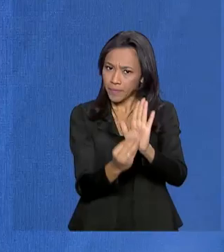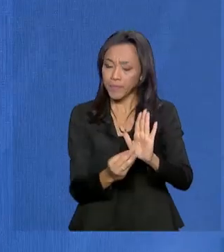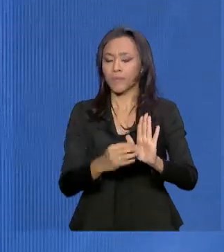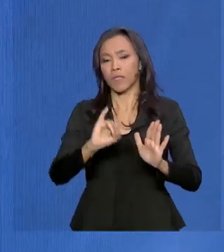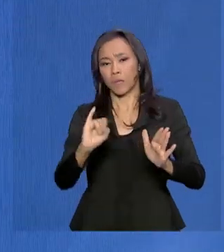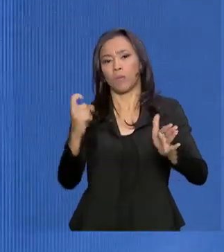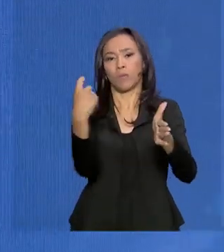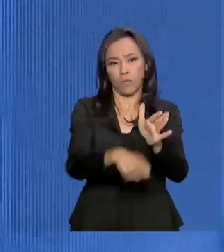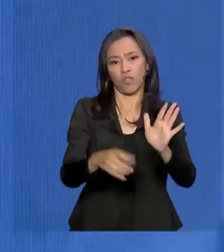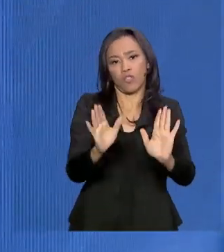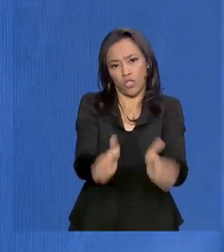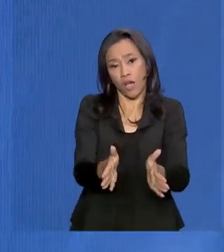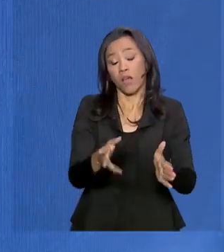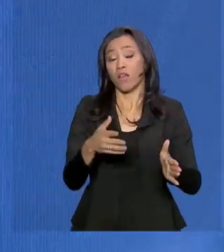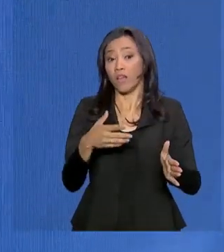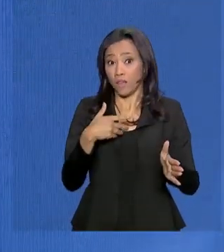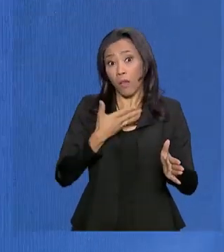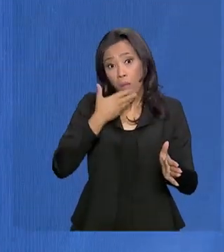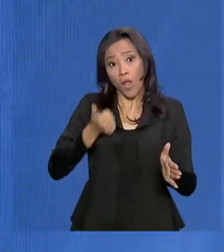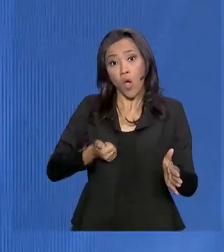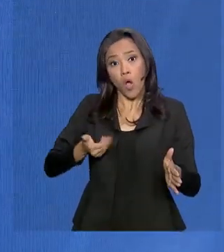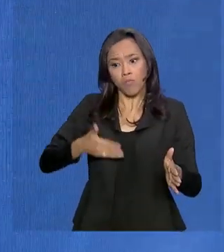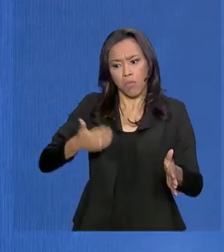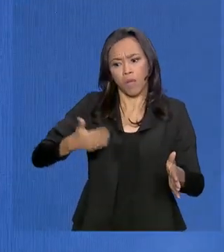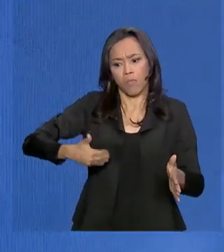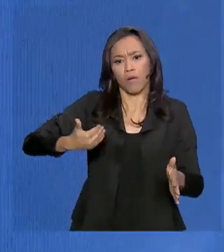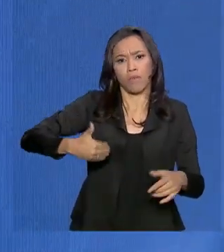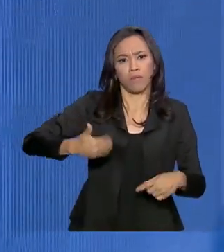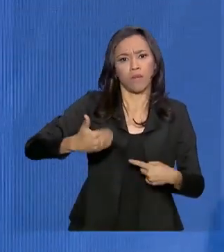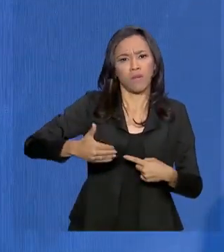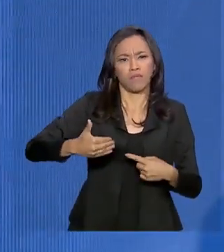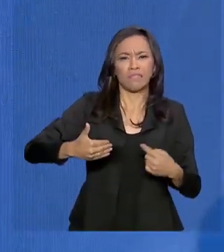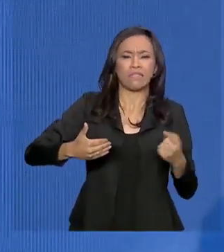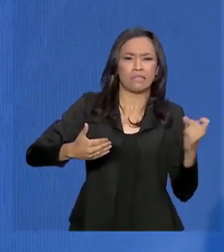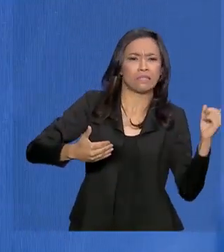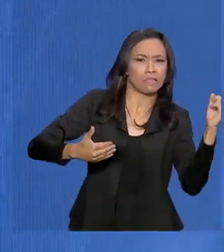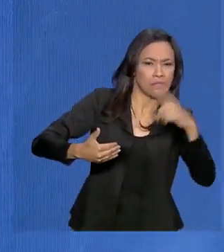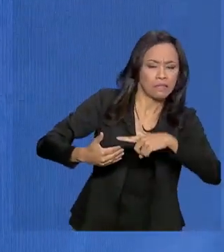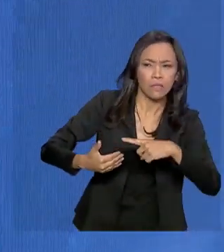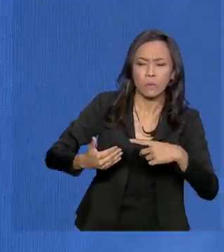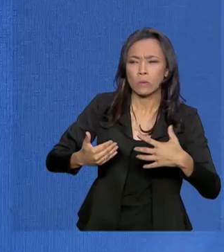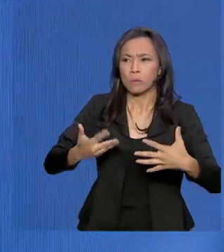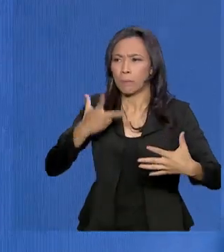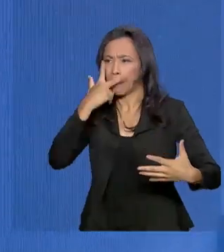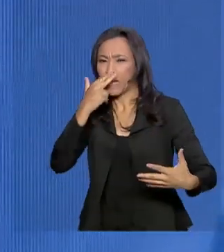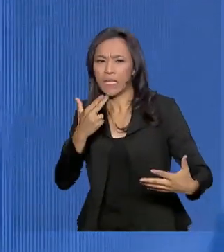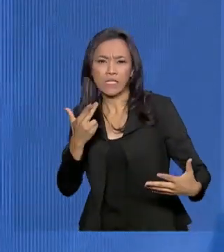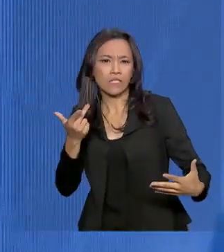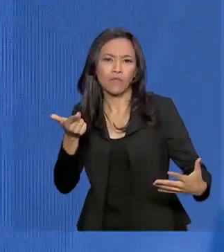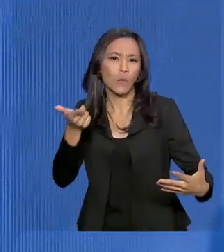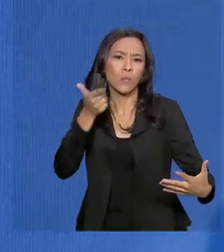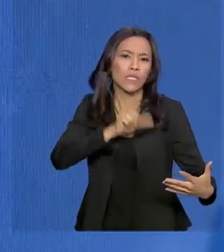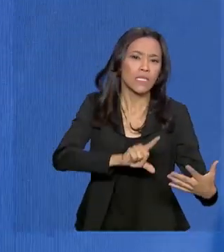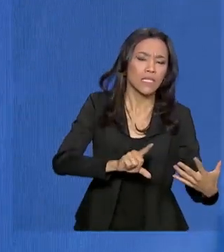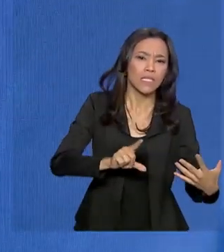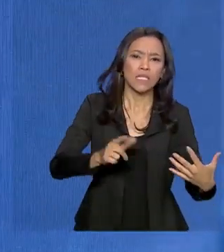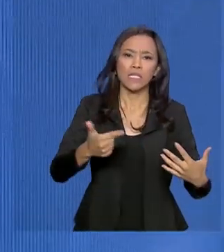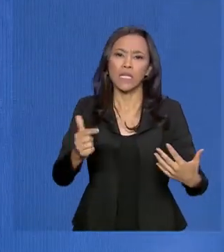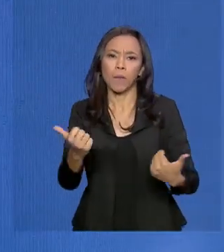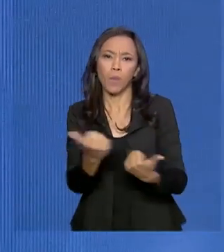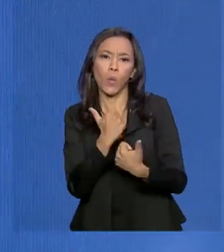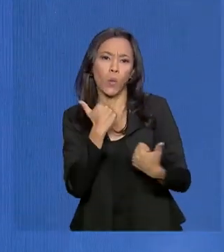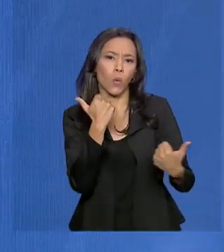melhor até do que nós esperávamos, no sentido das dificuldades, parecia que não ia haver governabilidade, não ia haver apoio.